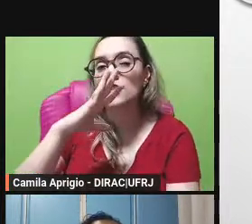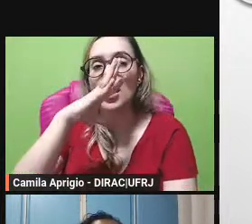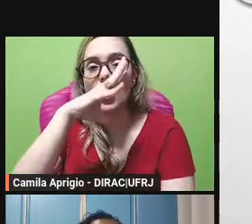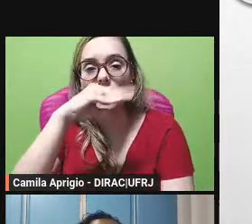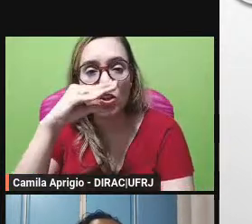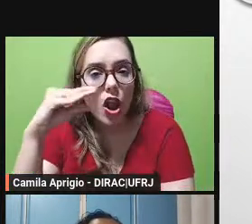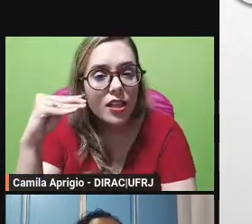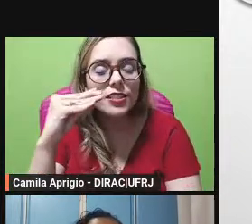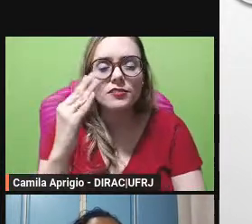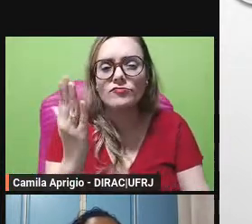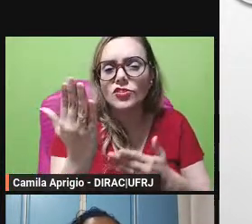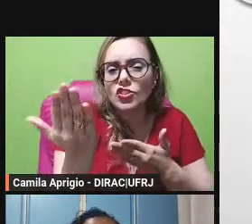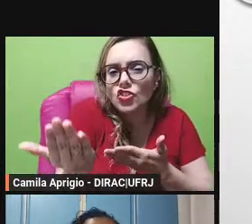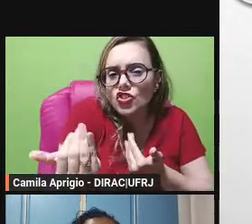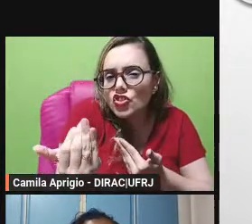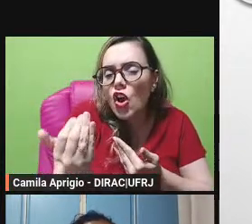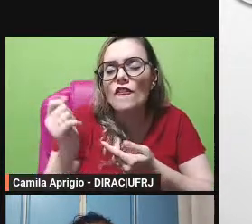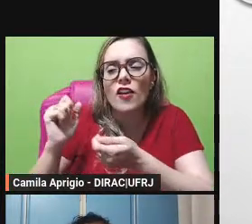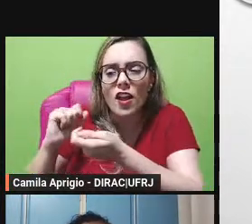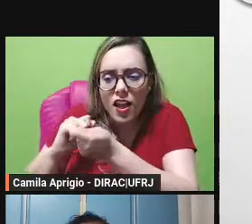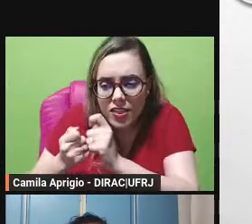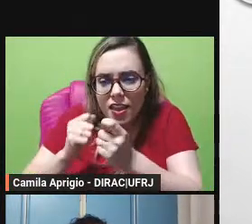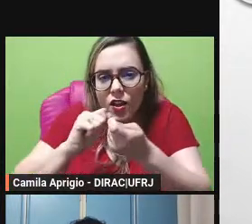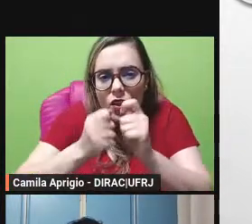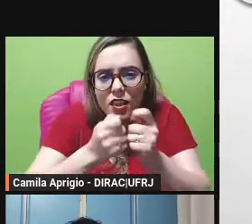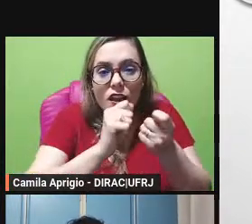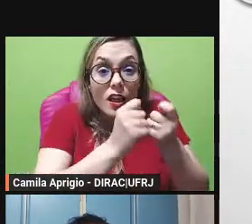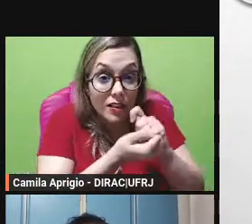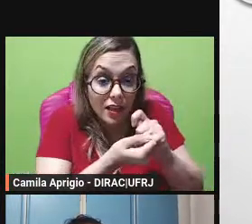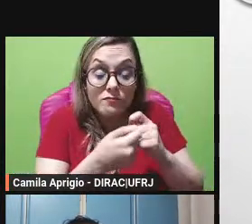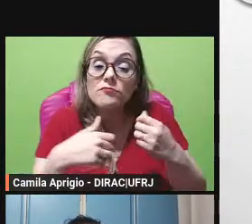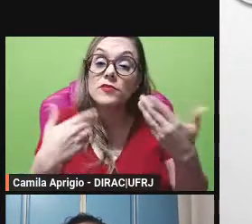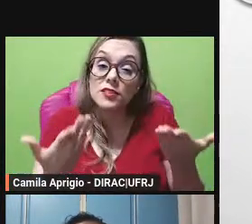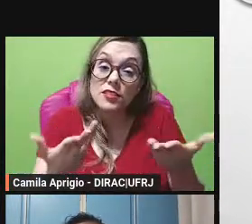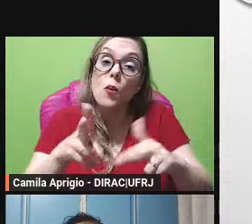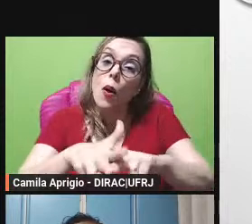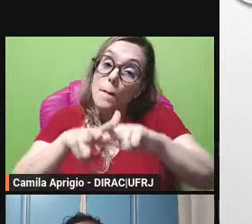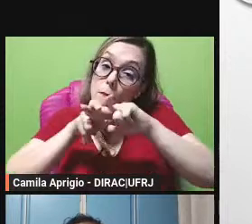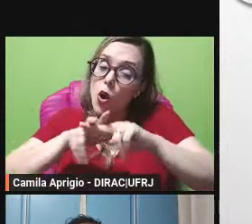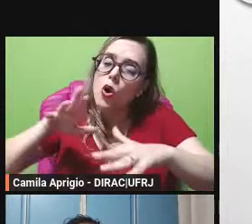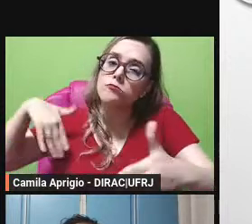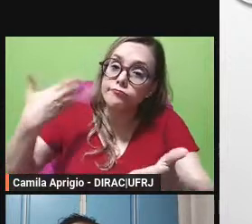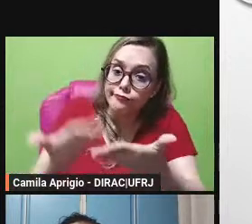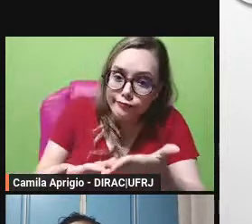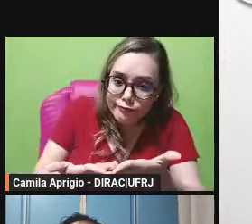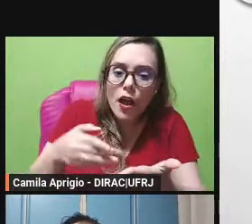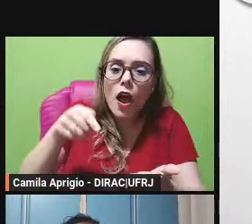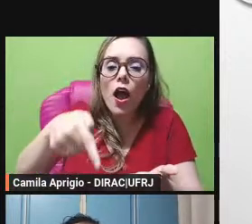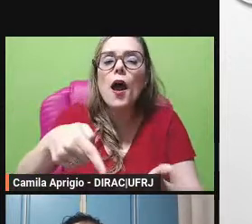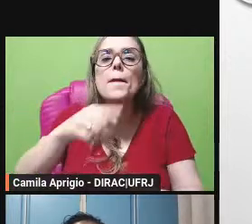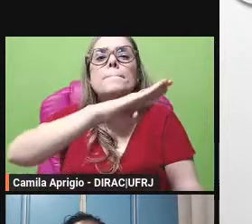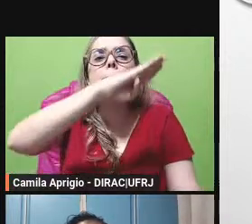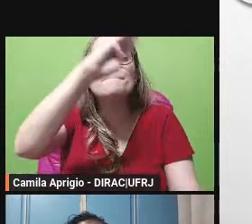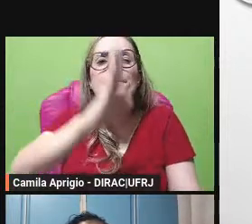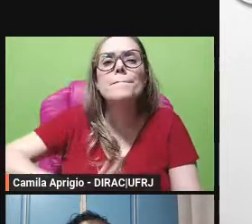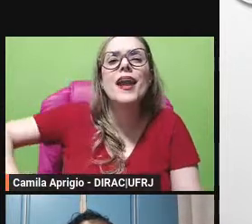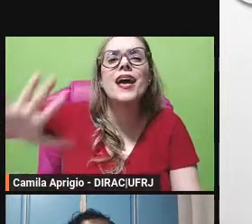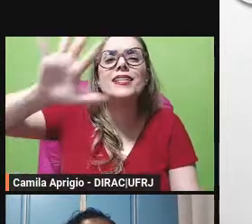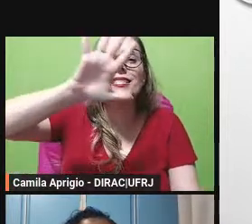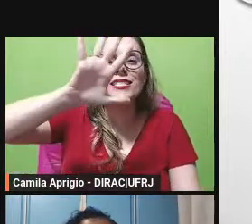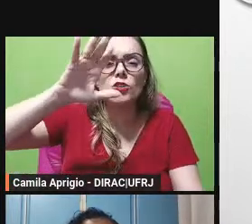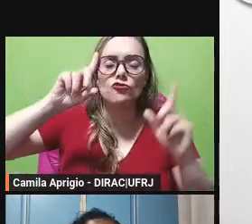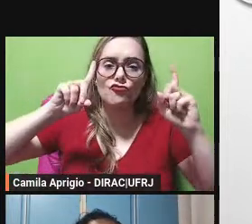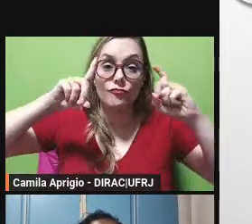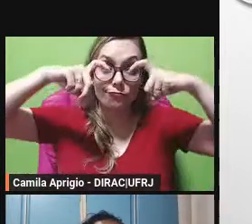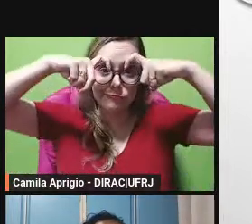é aí que nós vamos chegar a Monteiro Lobato já aqui no Brasil porque nós nesse passeio nós ainda estamos lá na Europa né enquanto isso